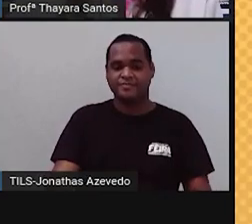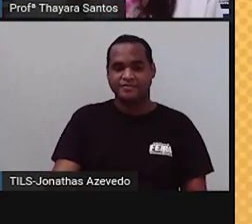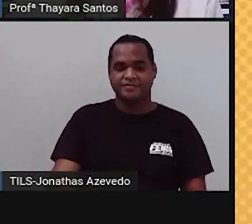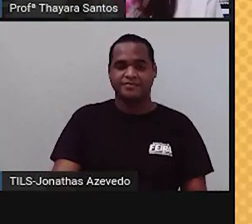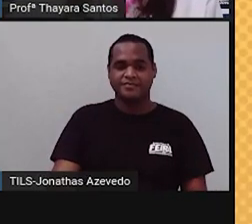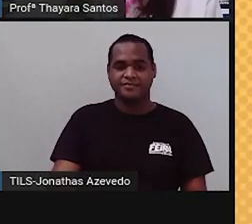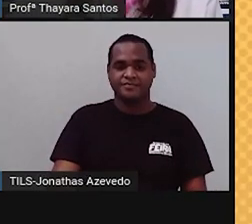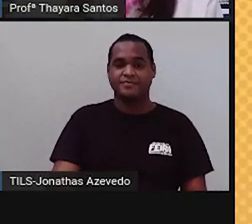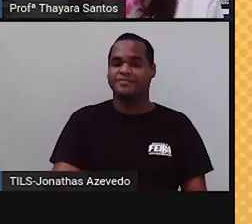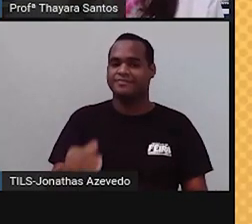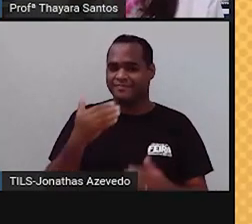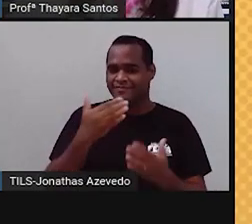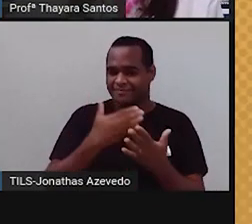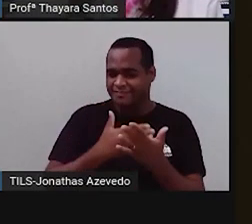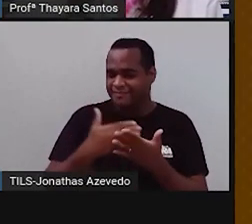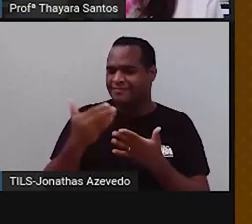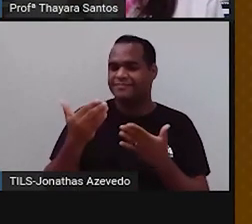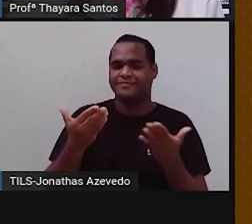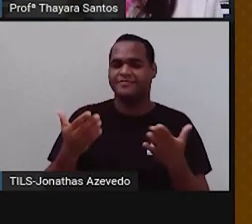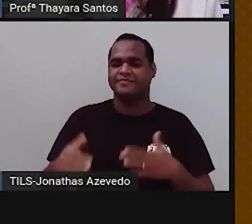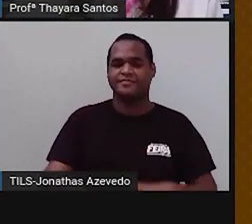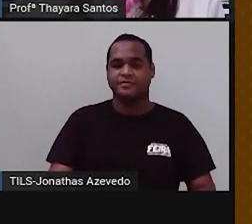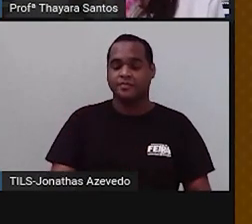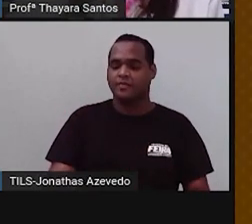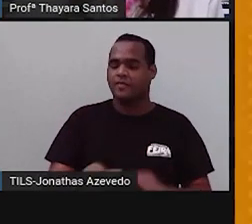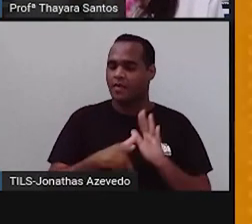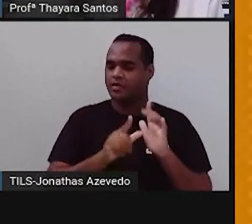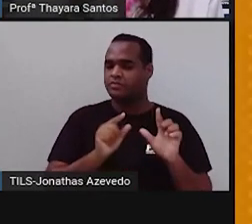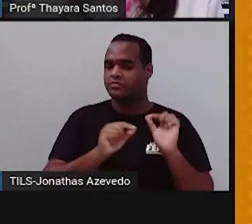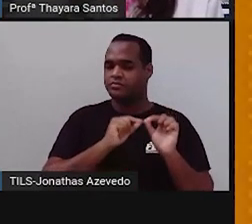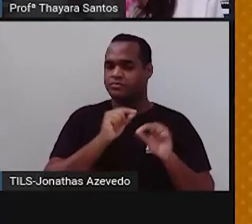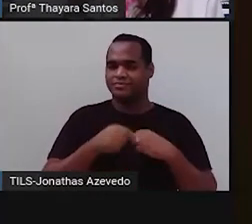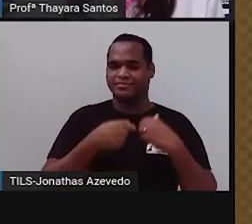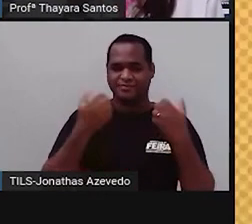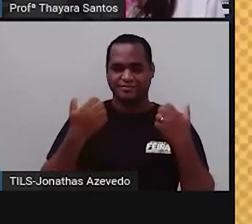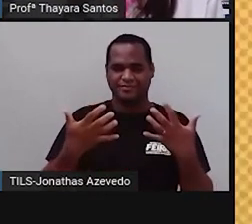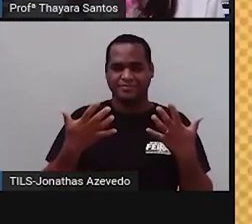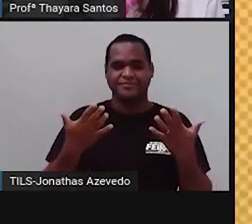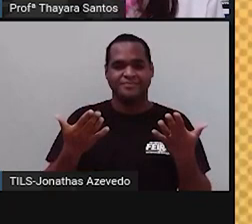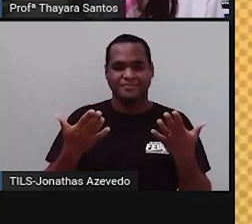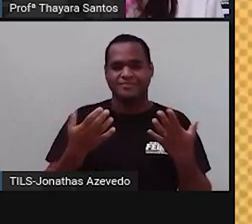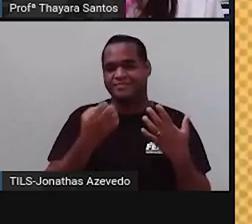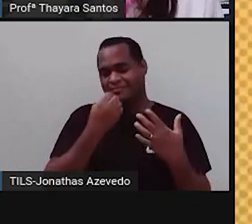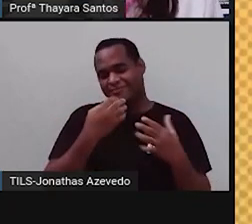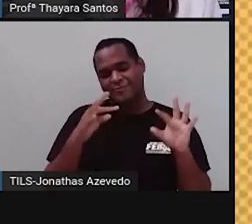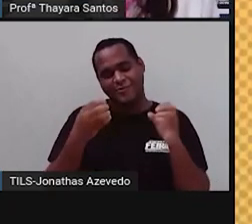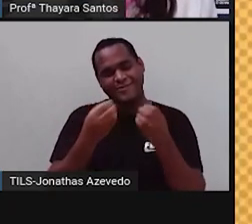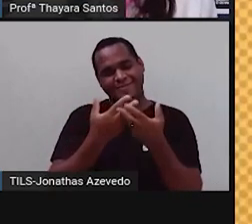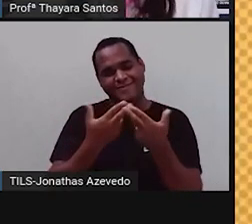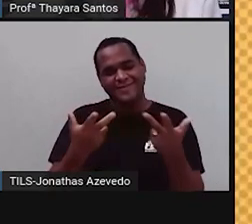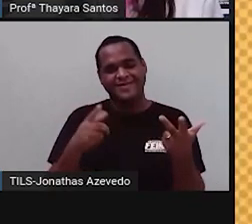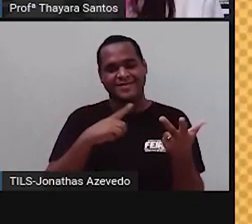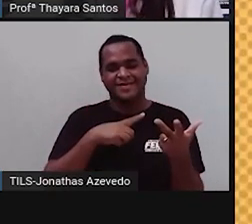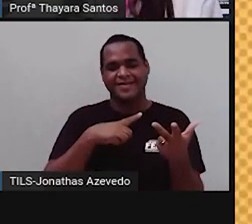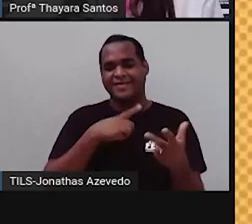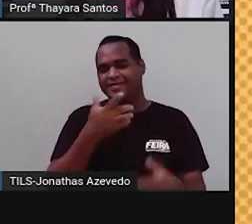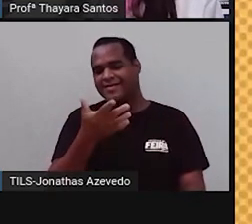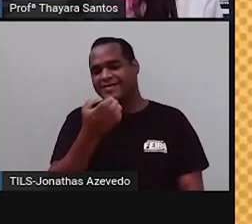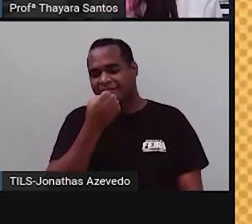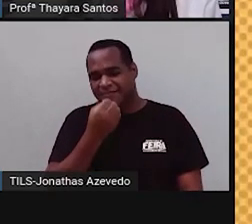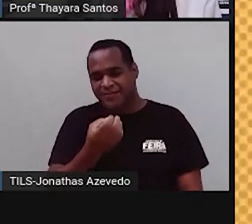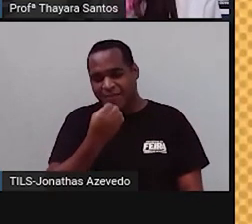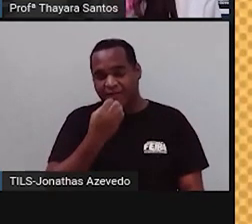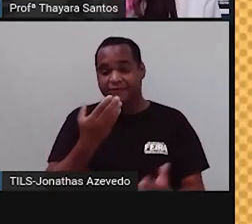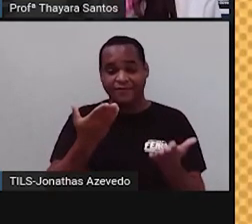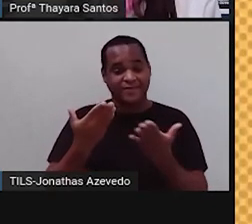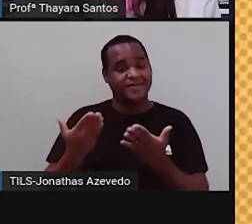E vamos lá. Antes de tudo, sejam vocês que estão aí do outro lado muito bem-vindos